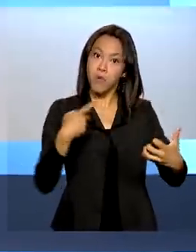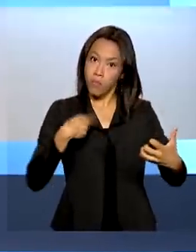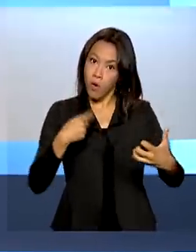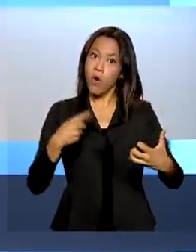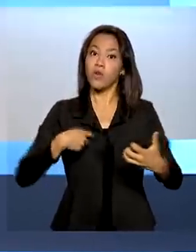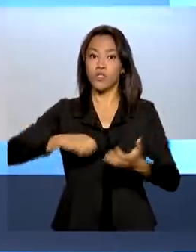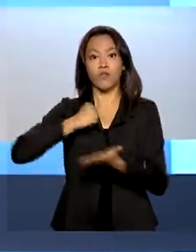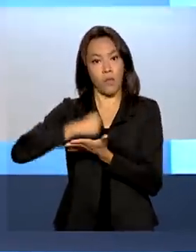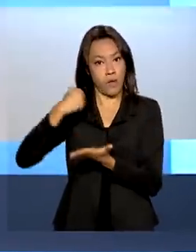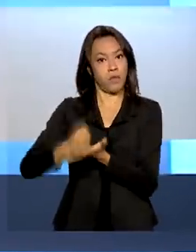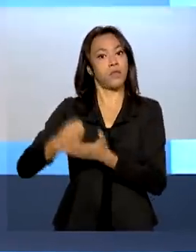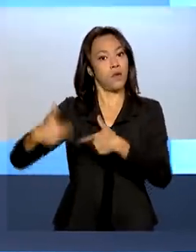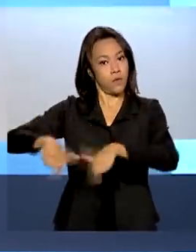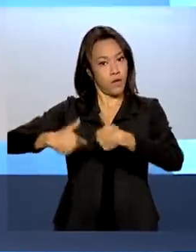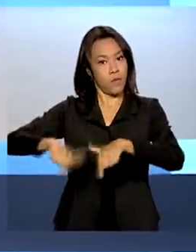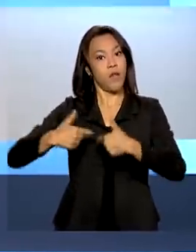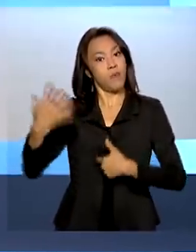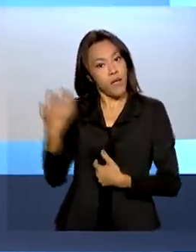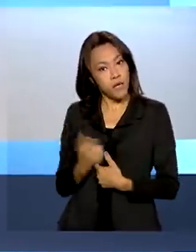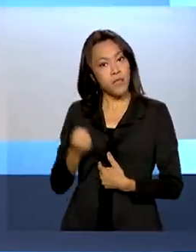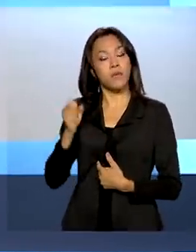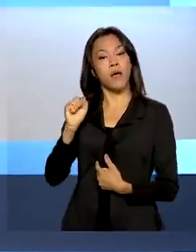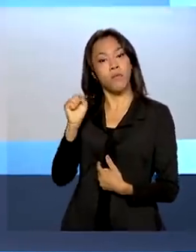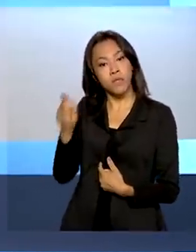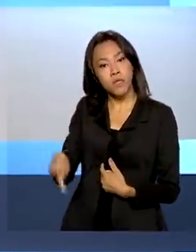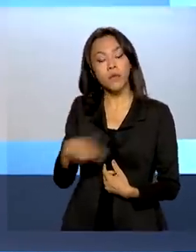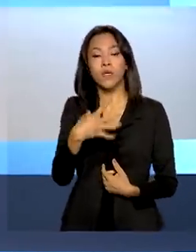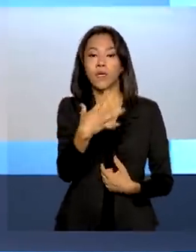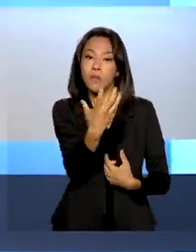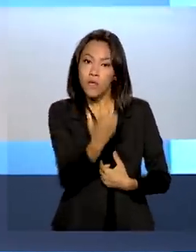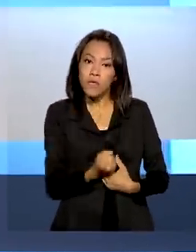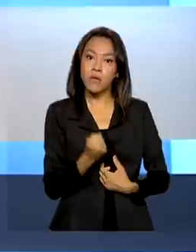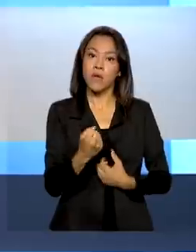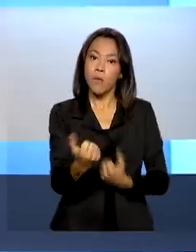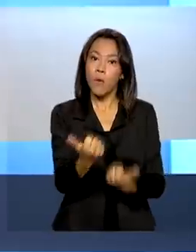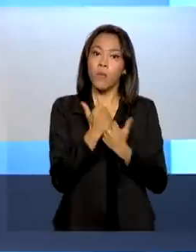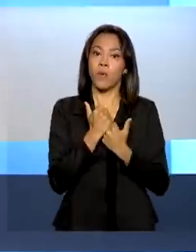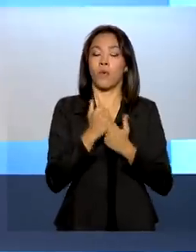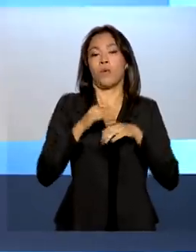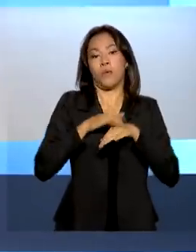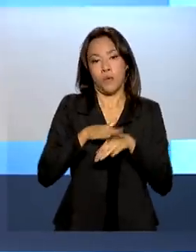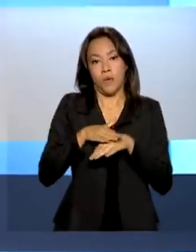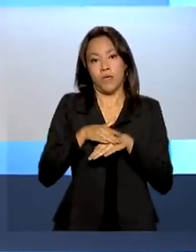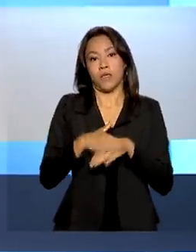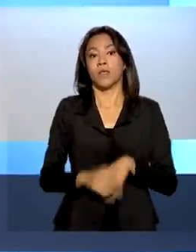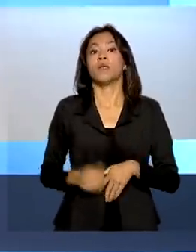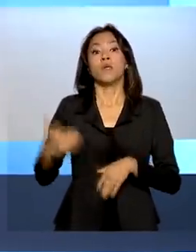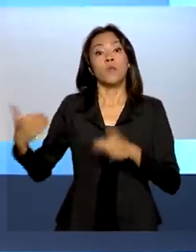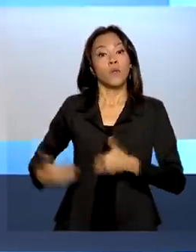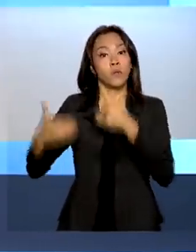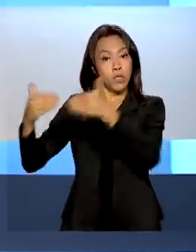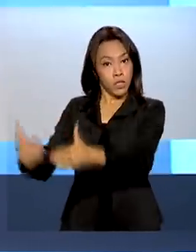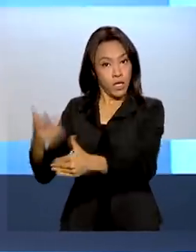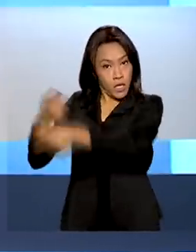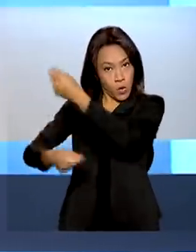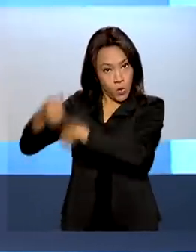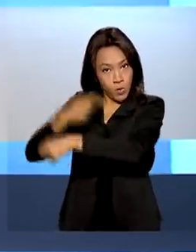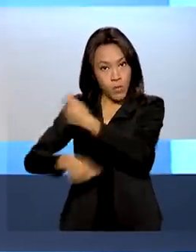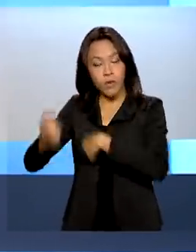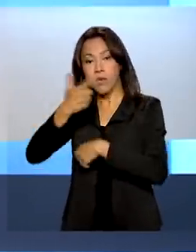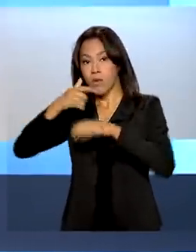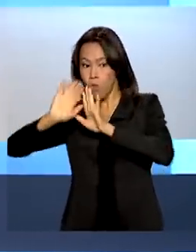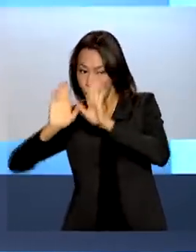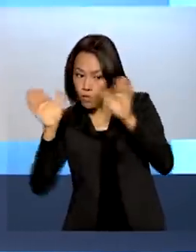benefícios previdenciários como aposentadoria e auxílio-doença. Segundo o Ministério da Economia, o público que pode ser